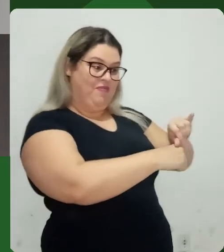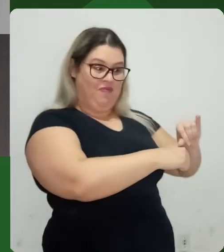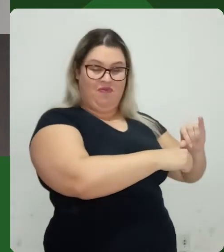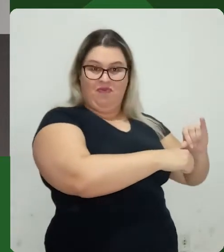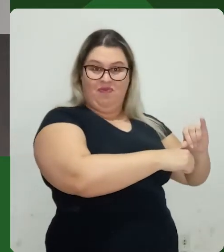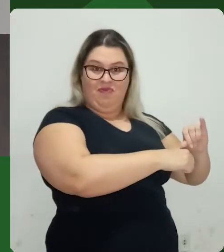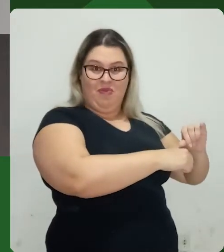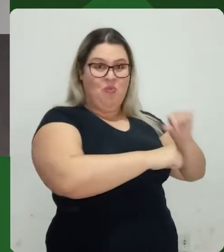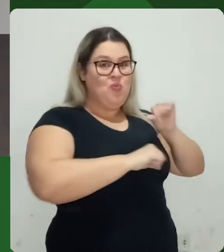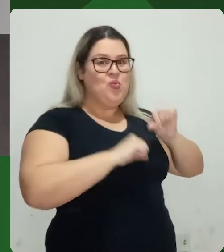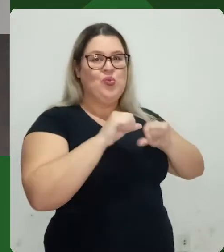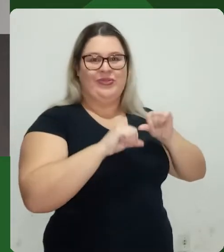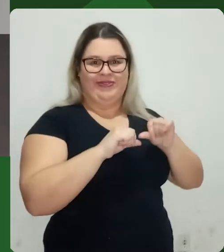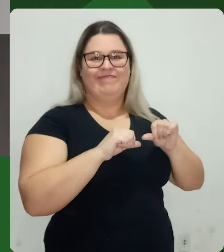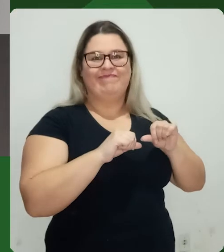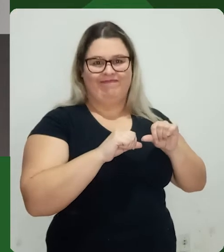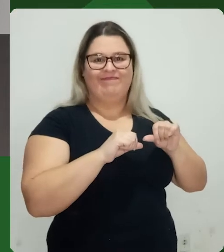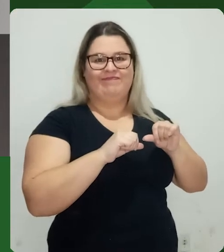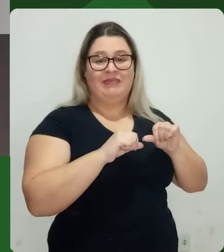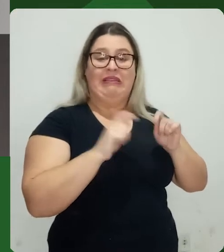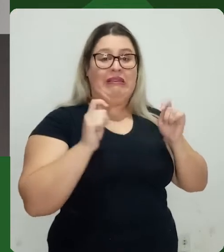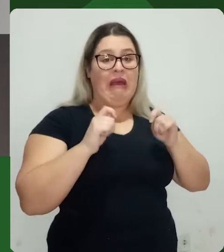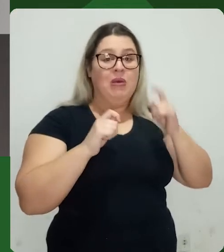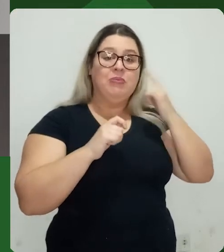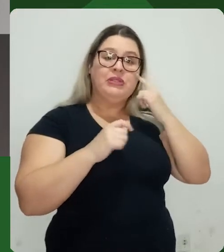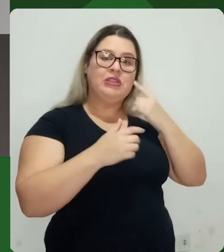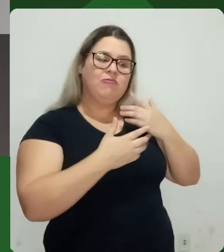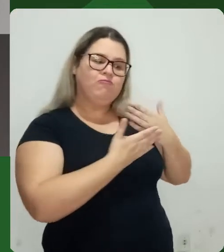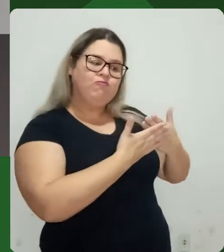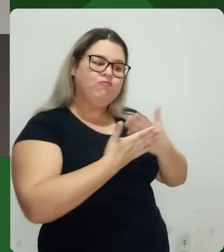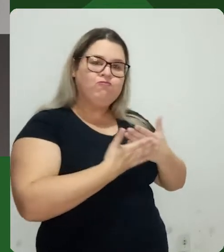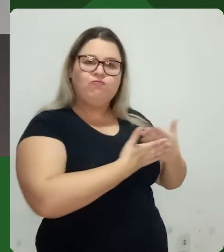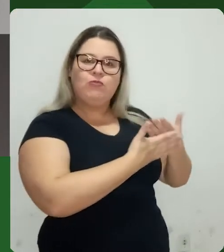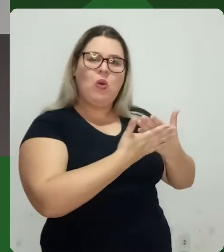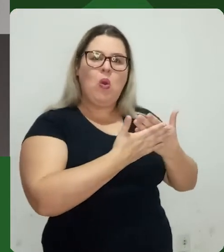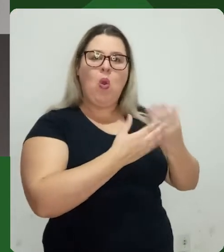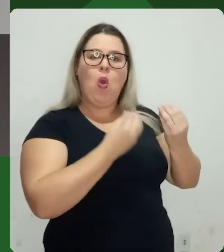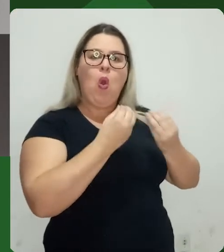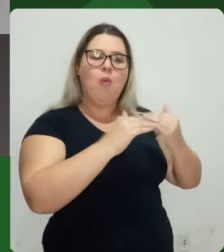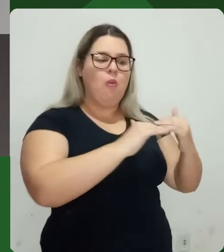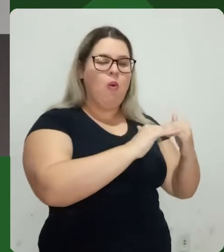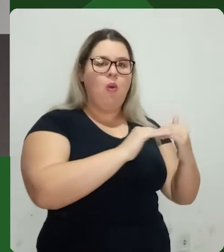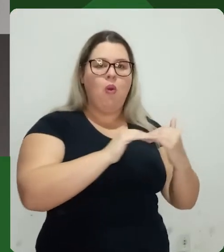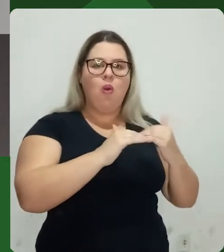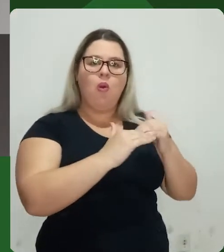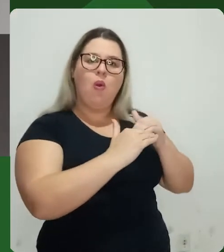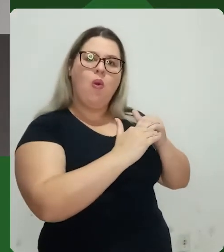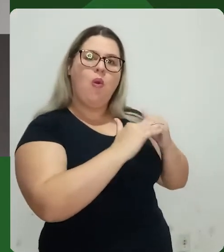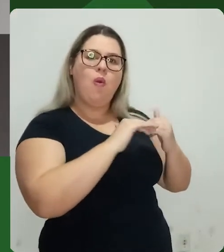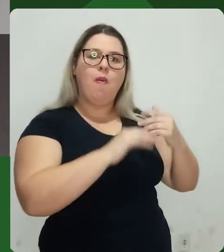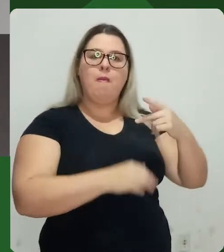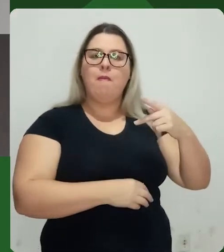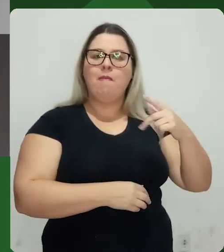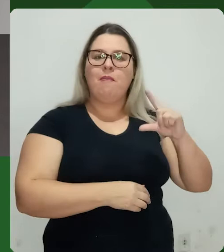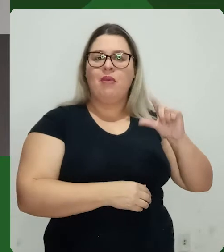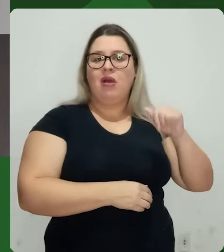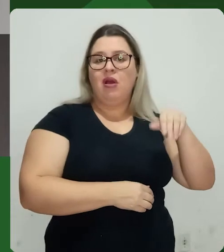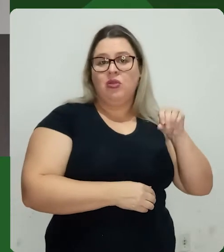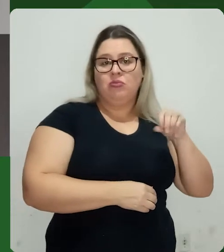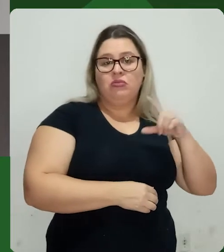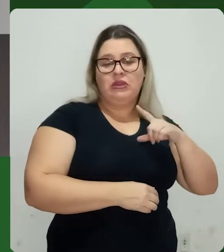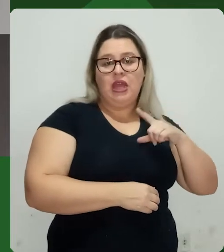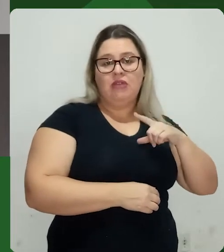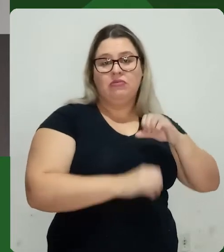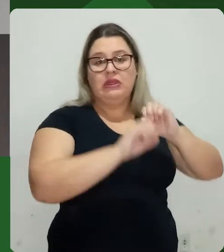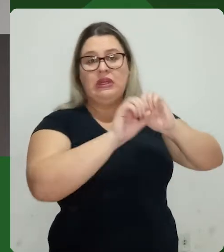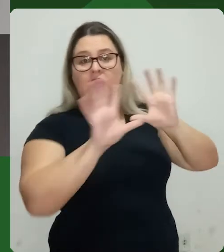Na hora que eu viro um pouquinho, isso já some. E aí eu posso pensar em trabalhar a diferenciação de planos aqui, né? Então,